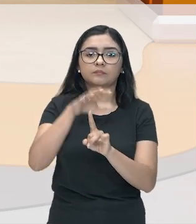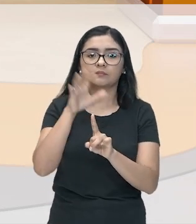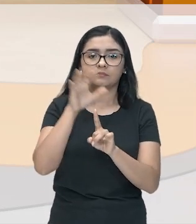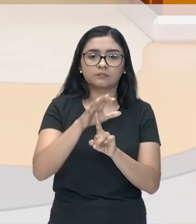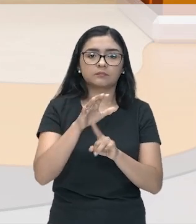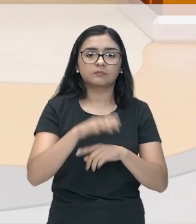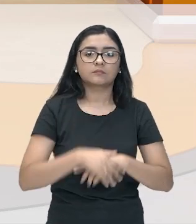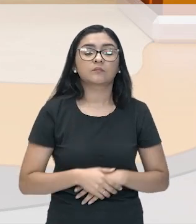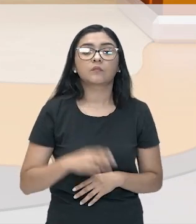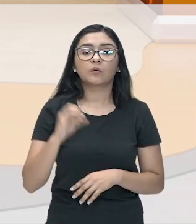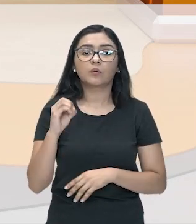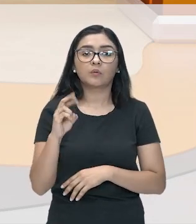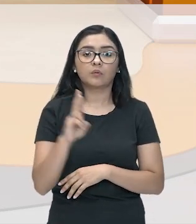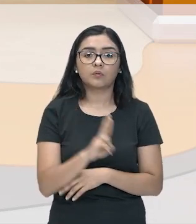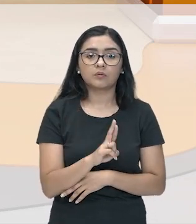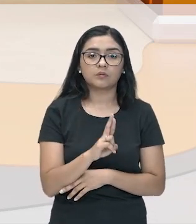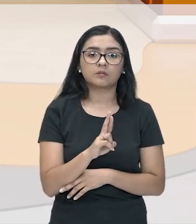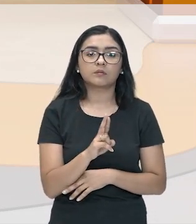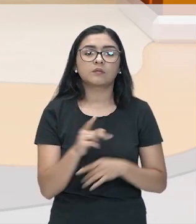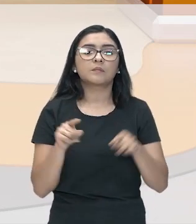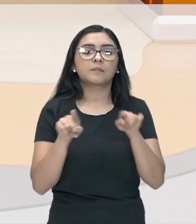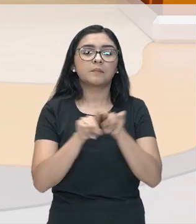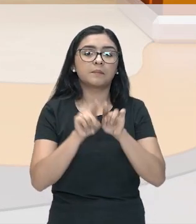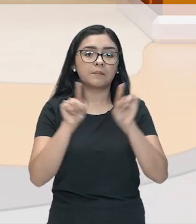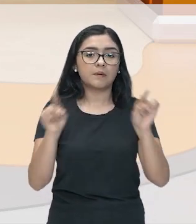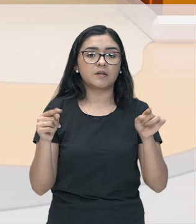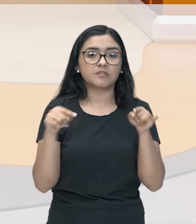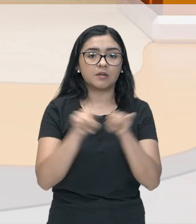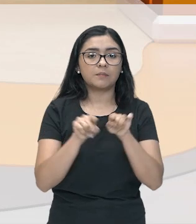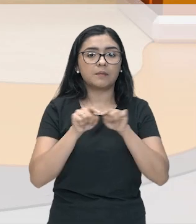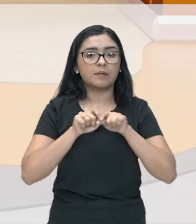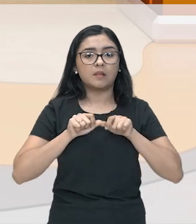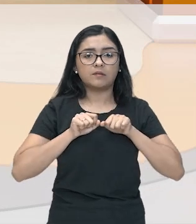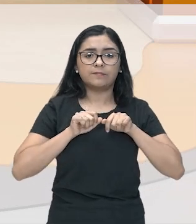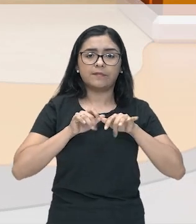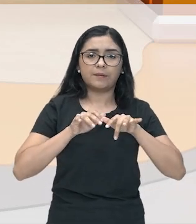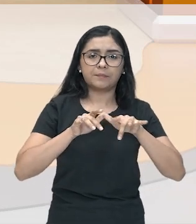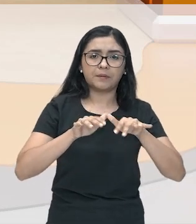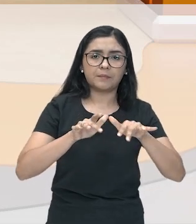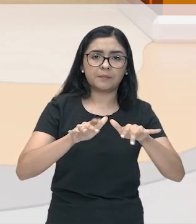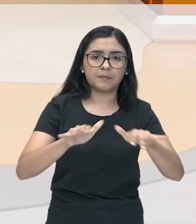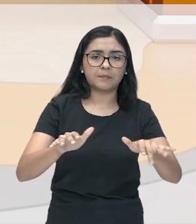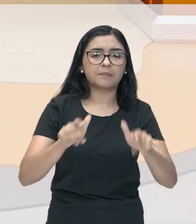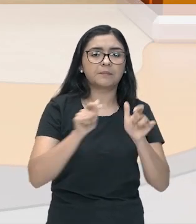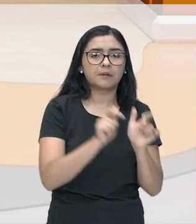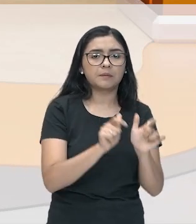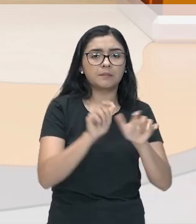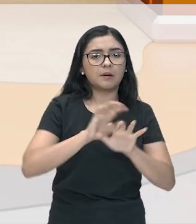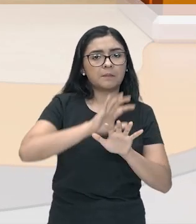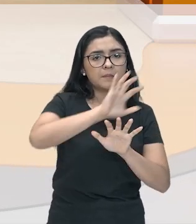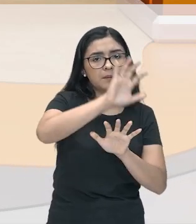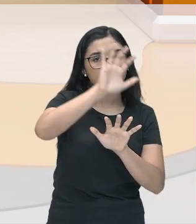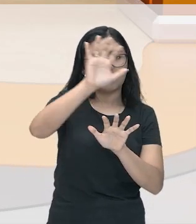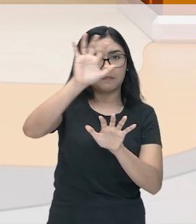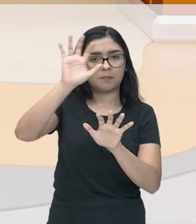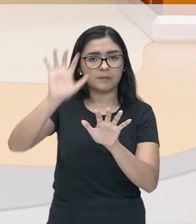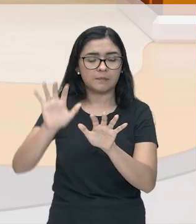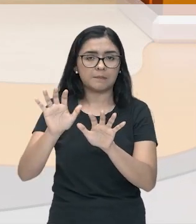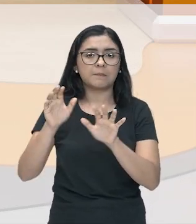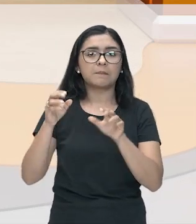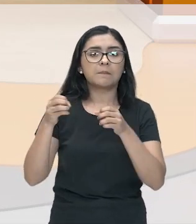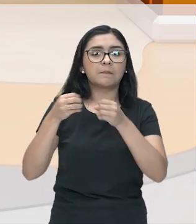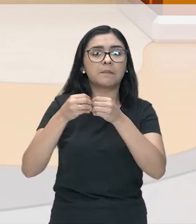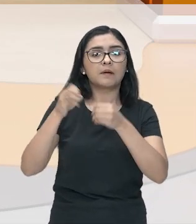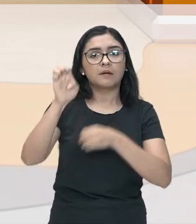região do Oriente, mas também essa influência vai se estender lá por perto da Europa. No